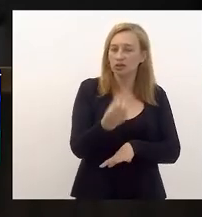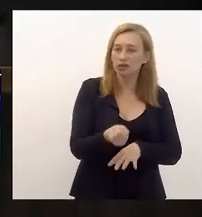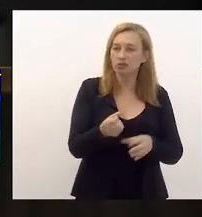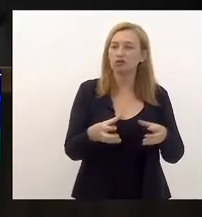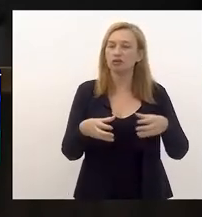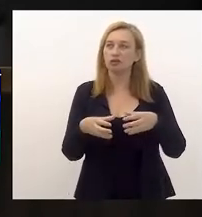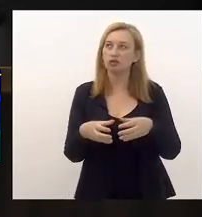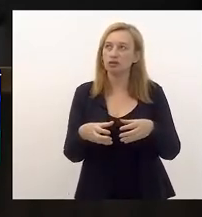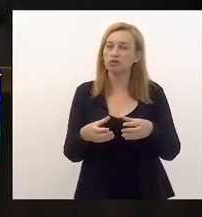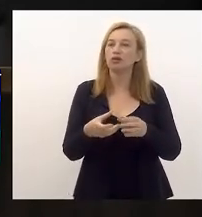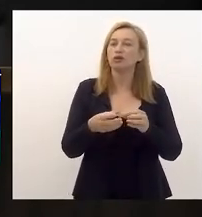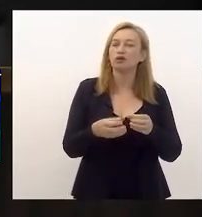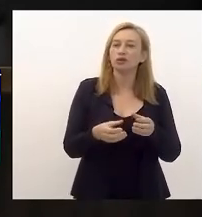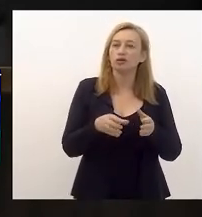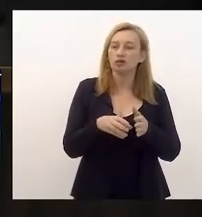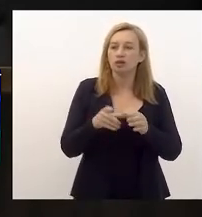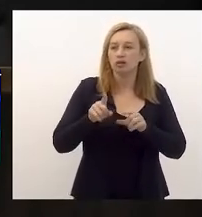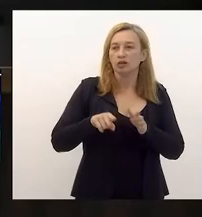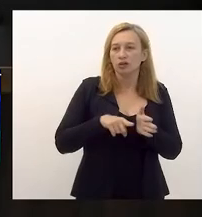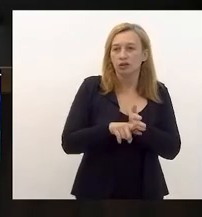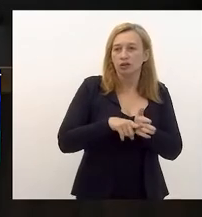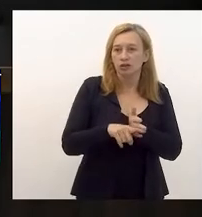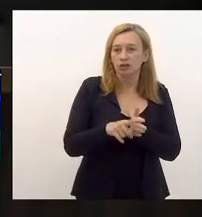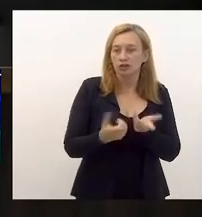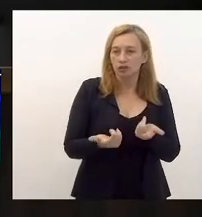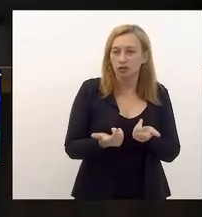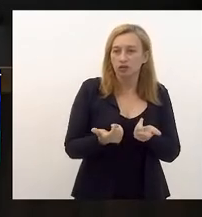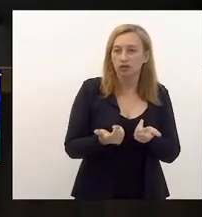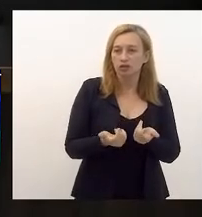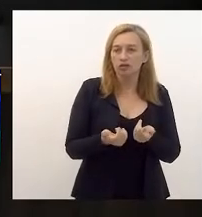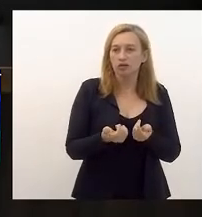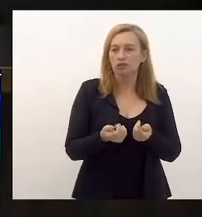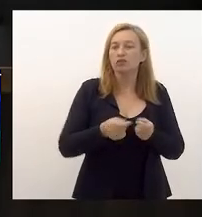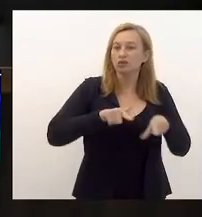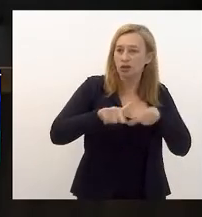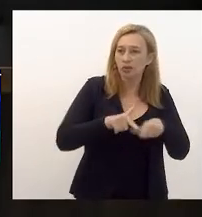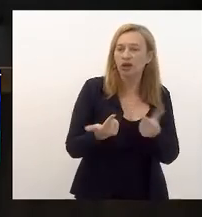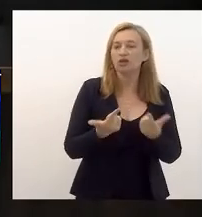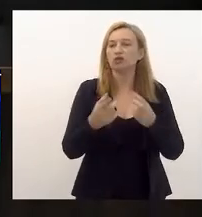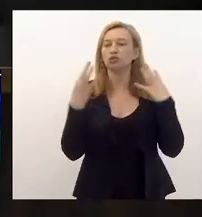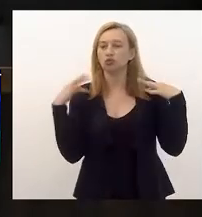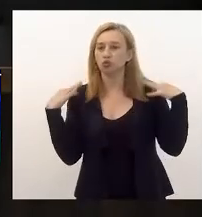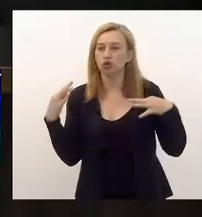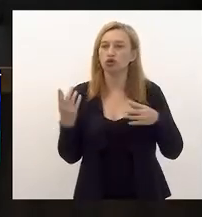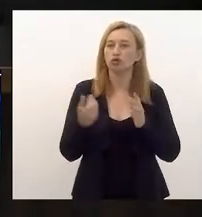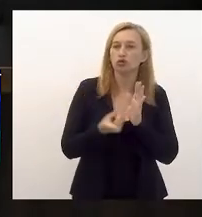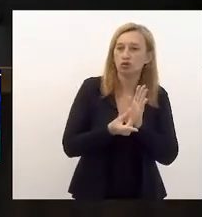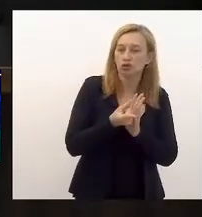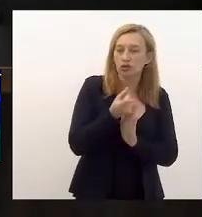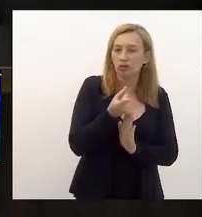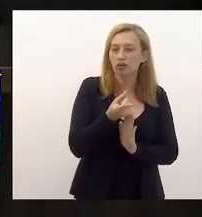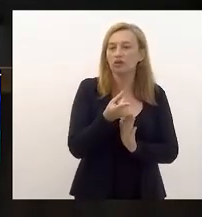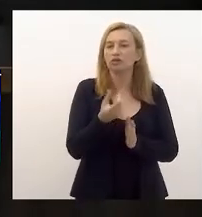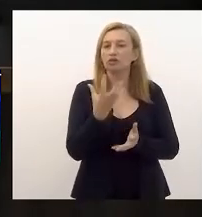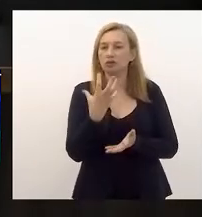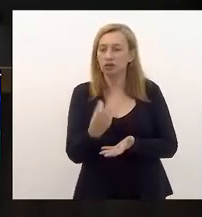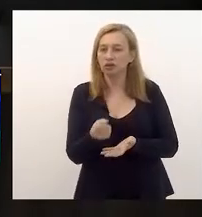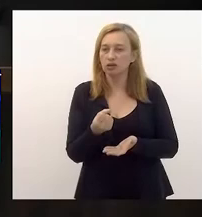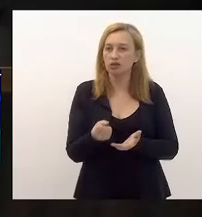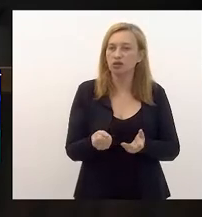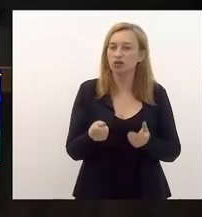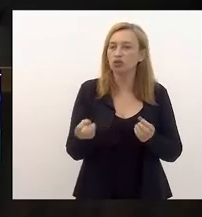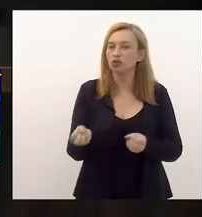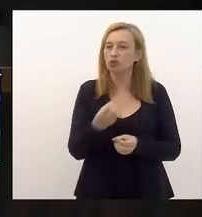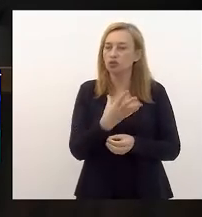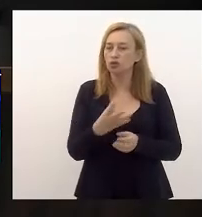política rural, agrária e pesqueira, favorável, de trabalho, favorável, de turismo, favorável, de orçamento, favorável. Novos